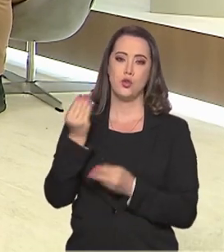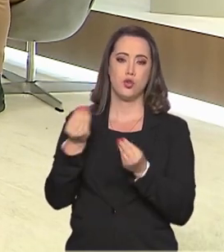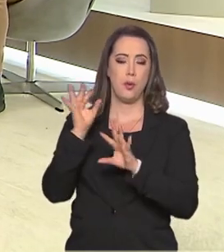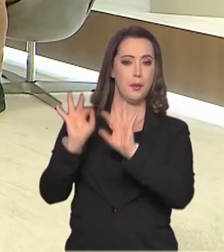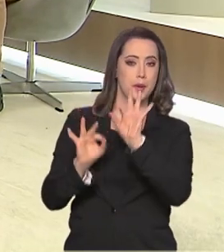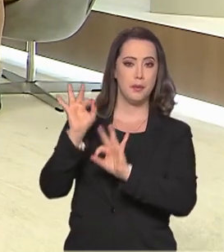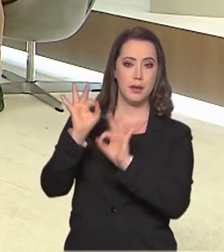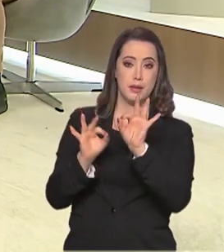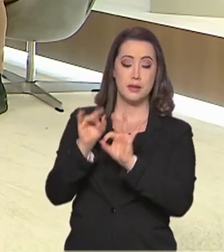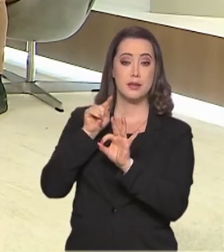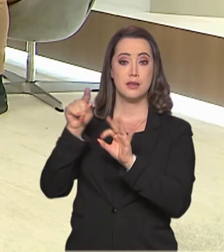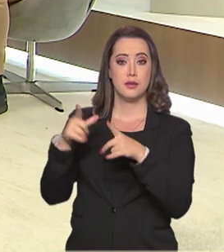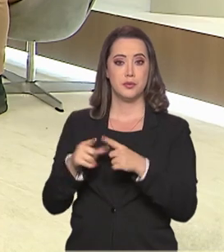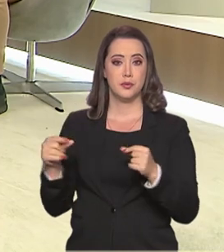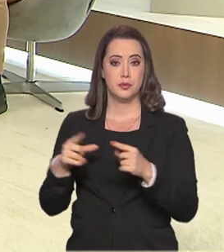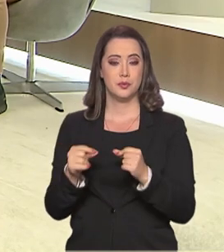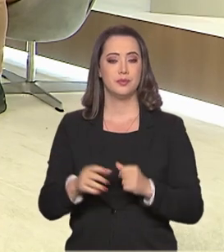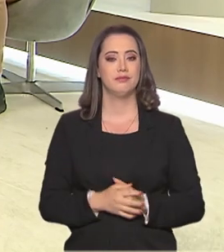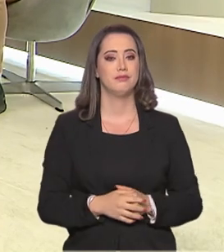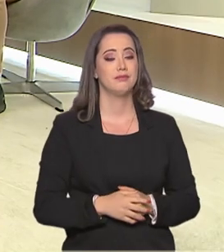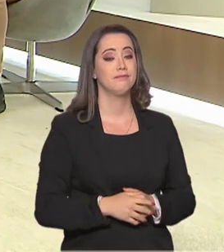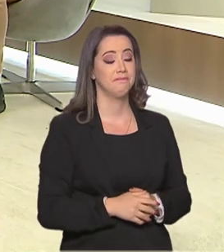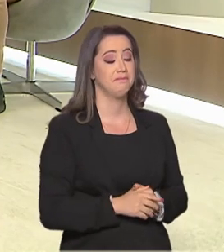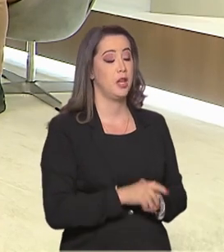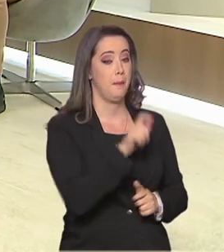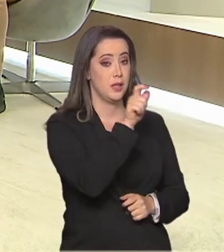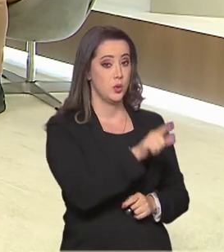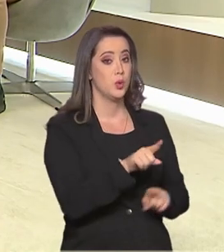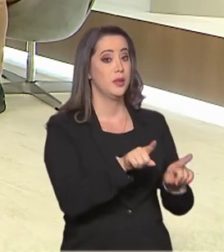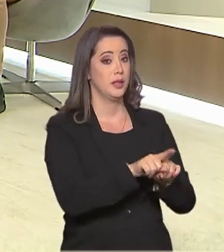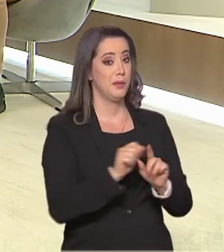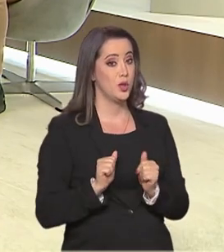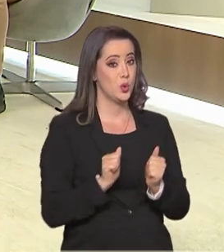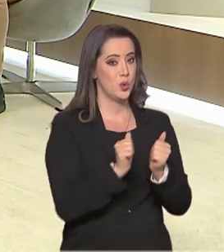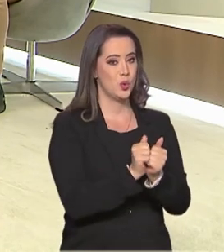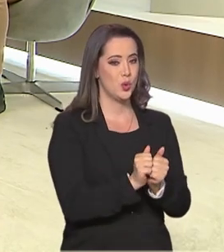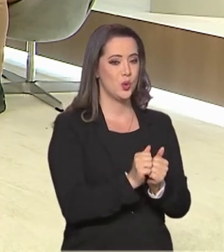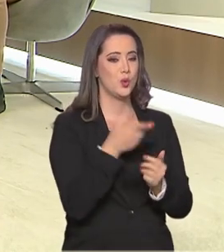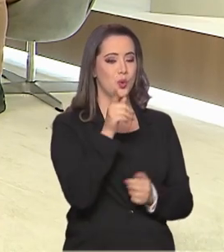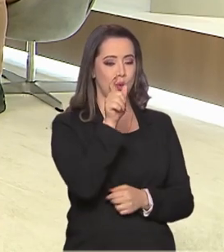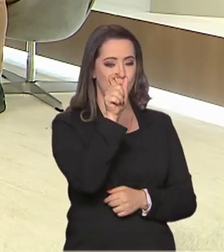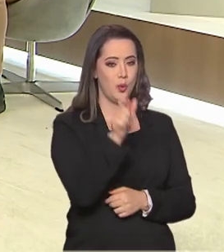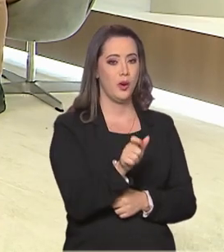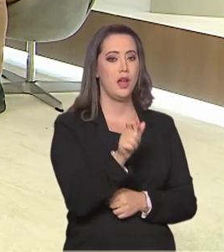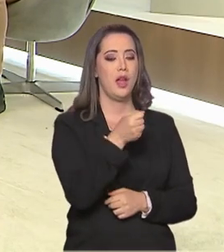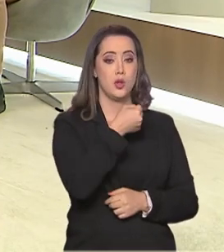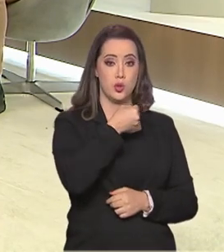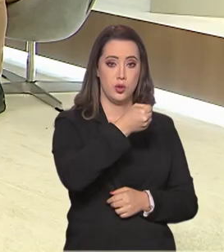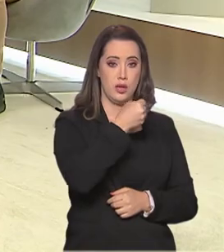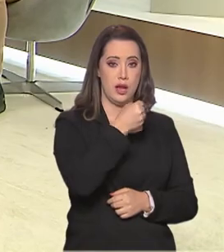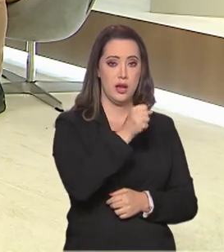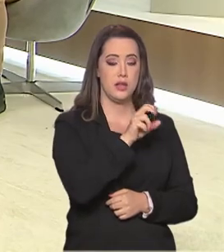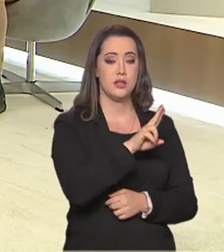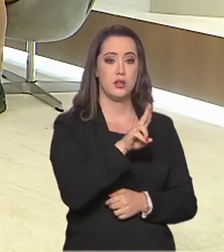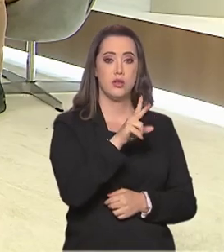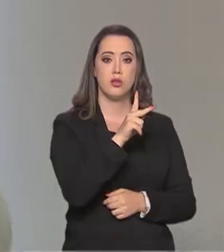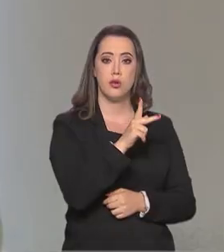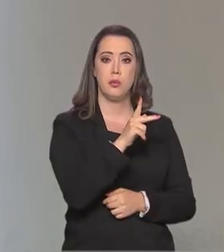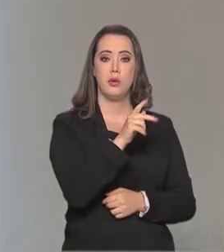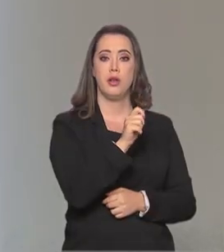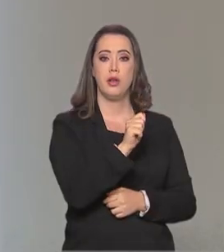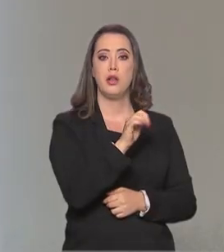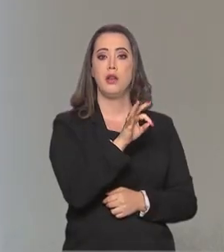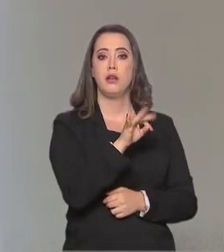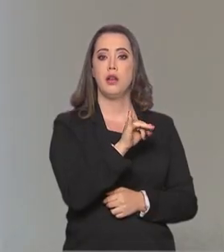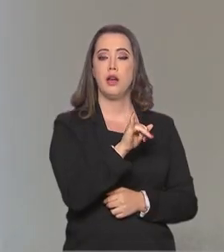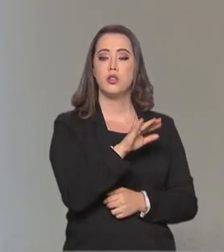E quem também está aqui nos estúdios do programa é a apresentadora do Repórter Brasil, a jornalista Catilce Aneri. Boa noite, Catilce. Boa noite,